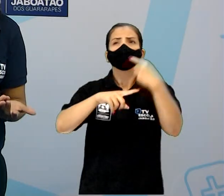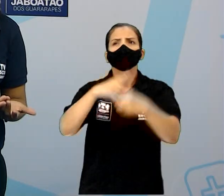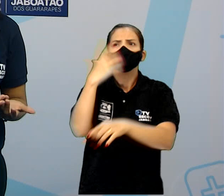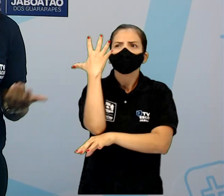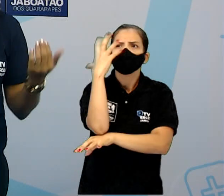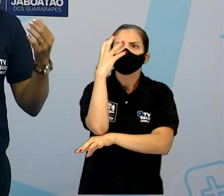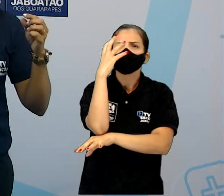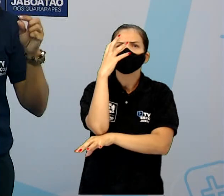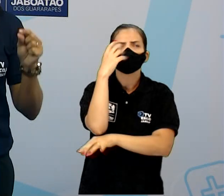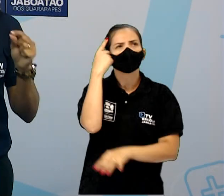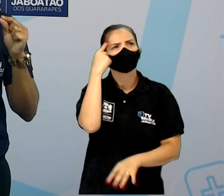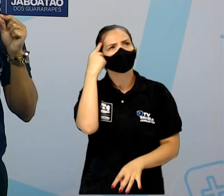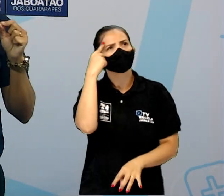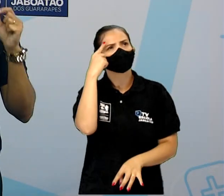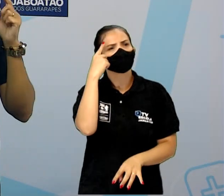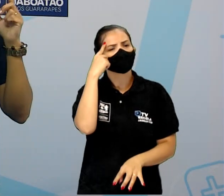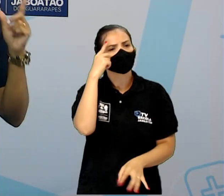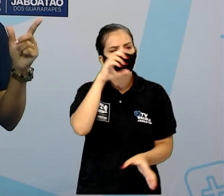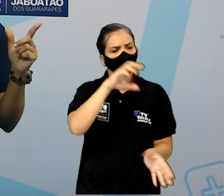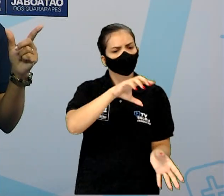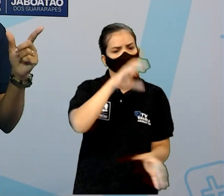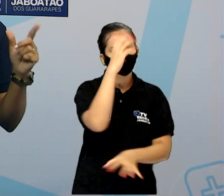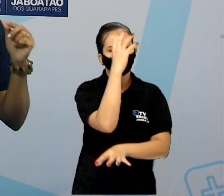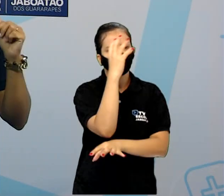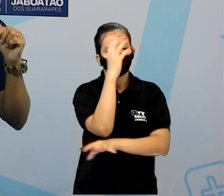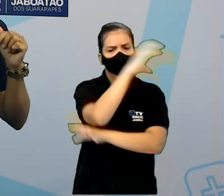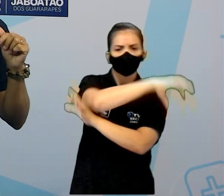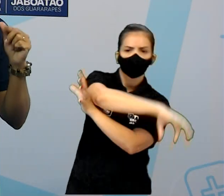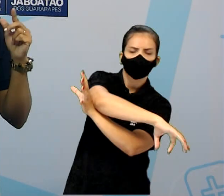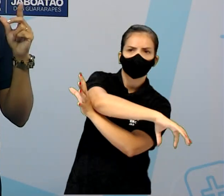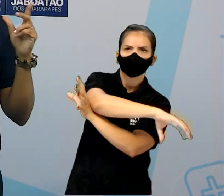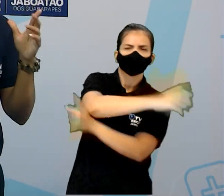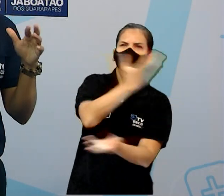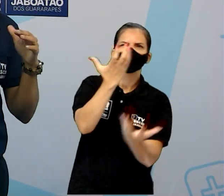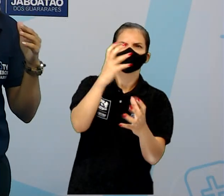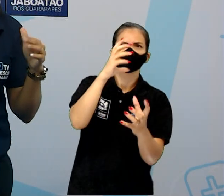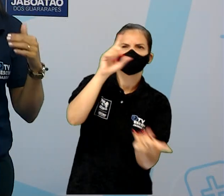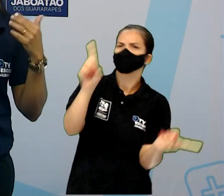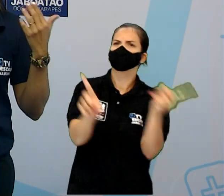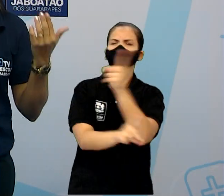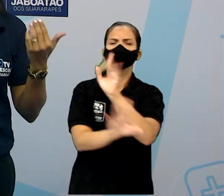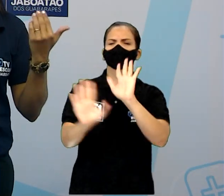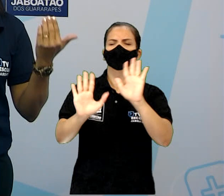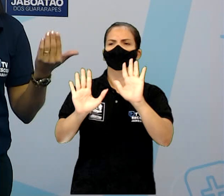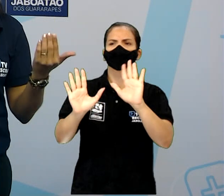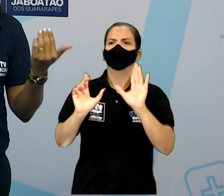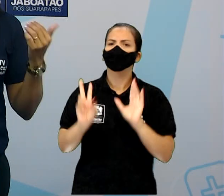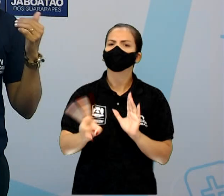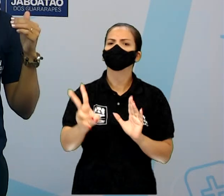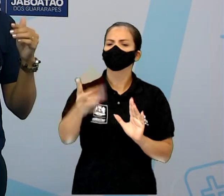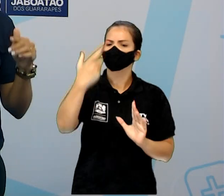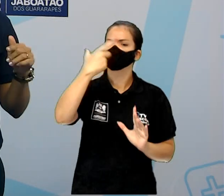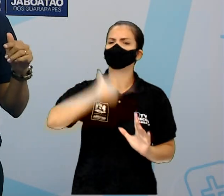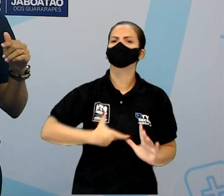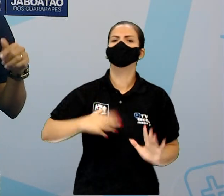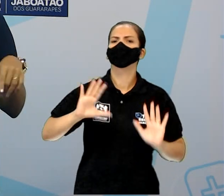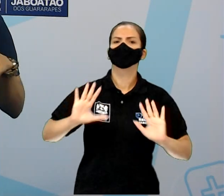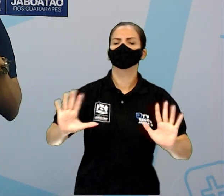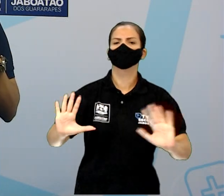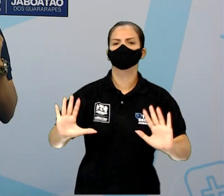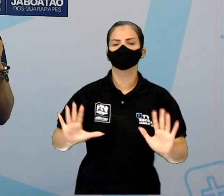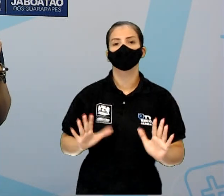importância dele. E foi assim que Deus criou o baobá. E por isso que até hoje as pessoas se encantam por ele. Porque